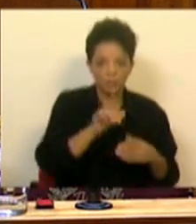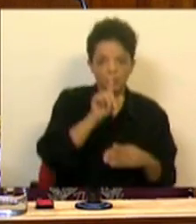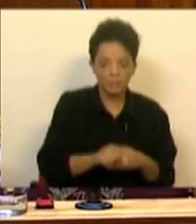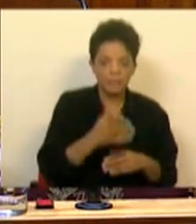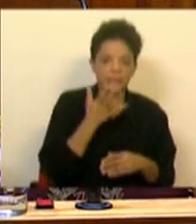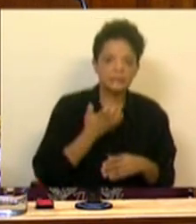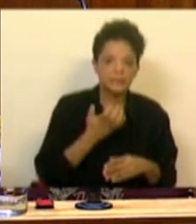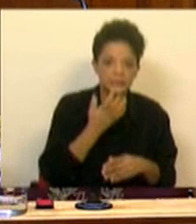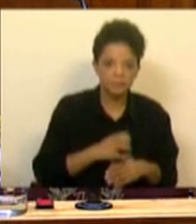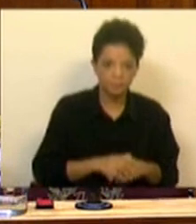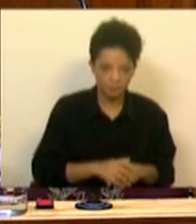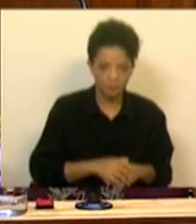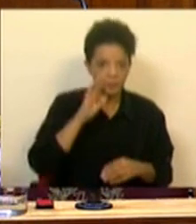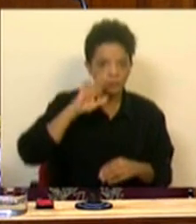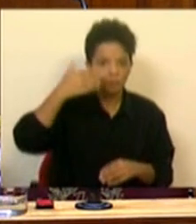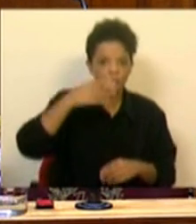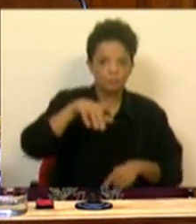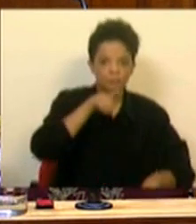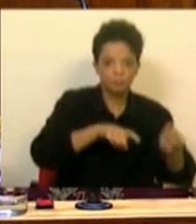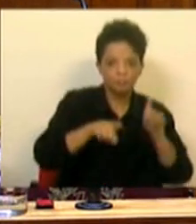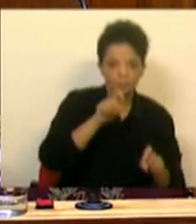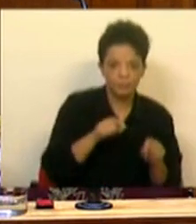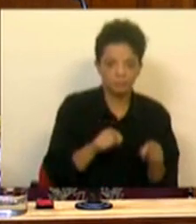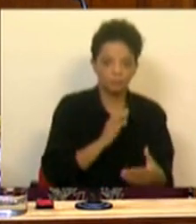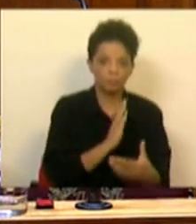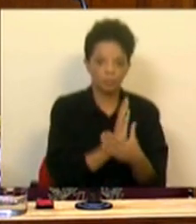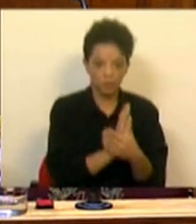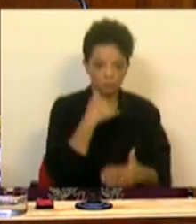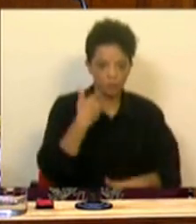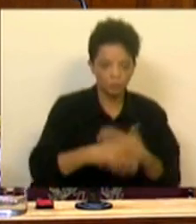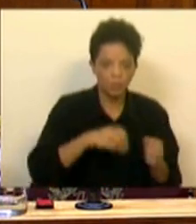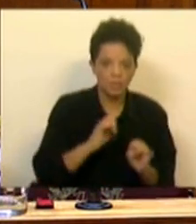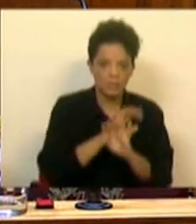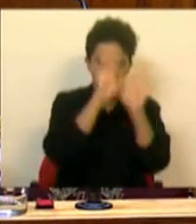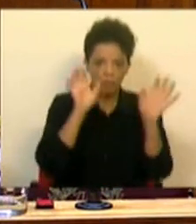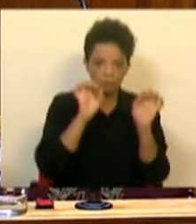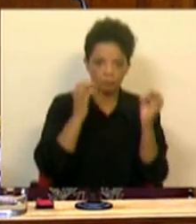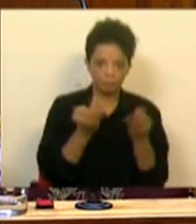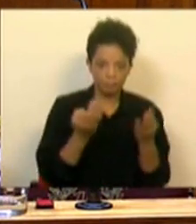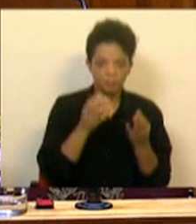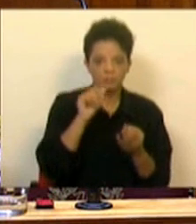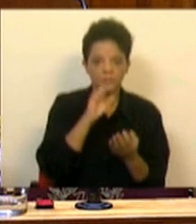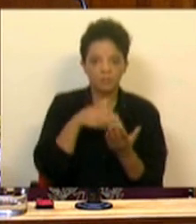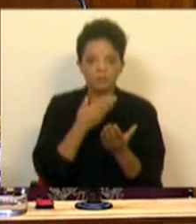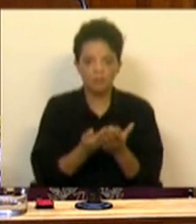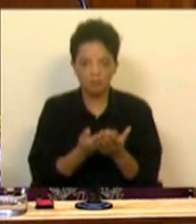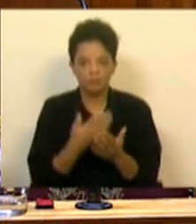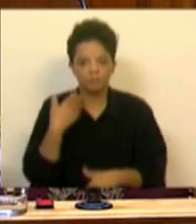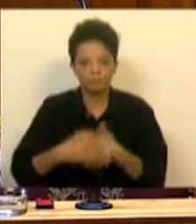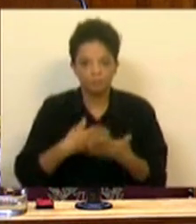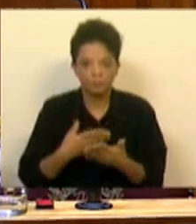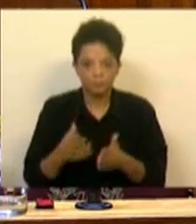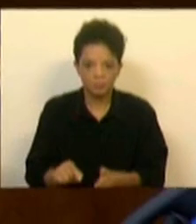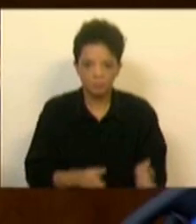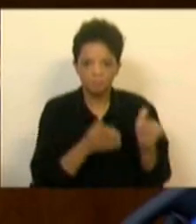também assegurar que para futuros recrutamentos este processo é um processo claro, transparente, que permite também essa progressão.